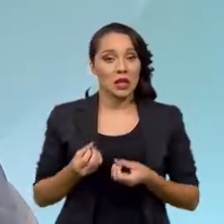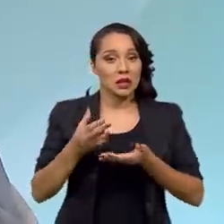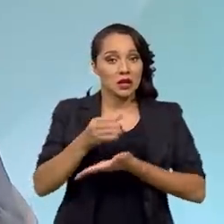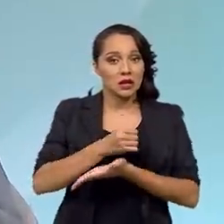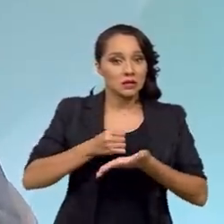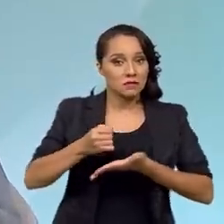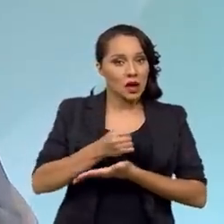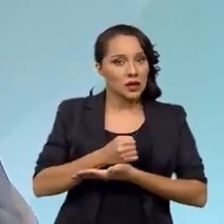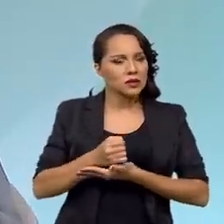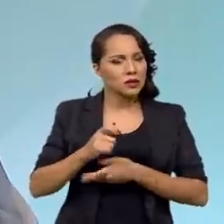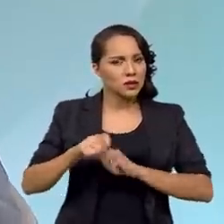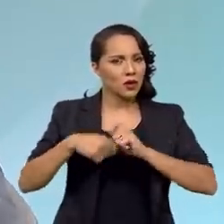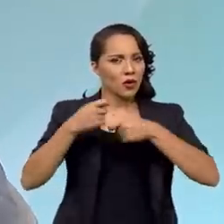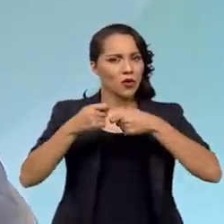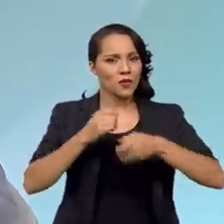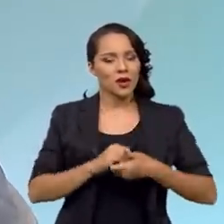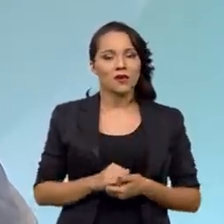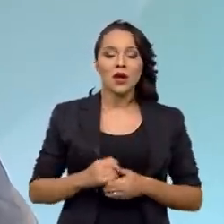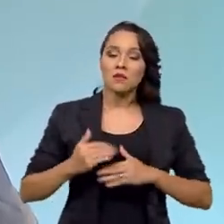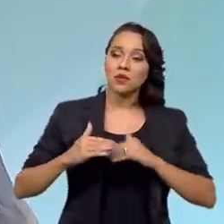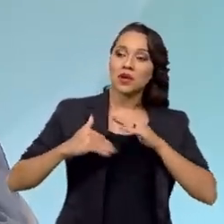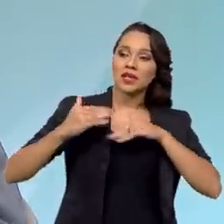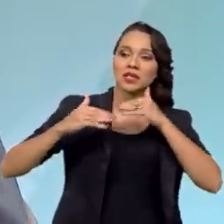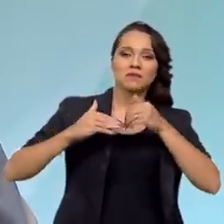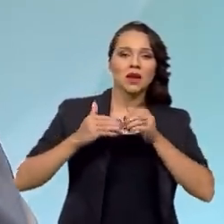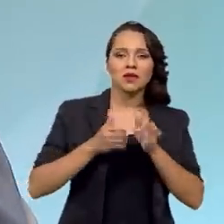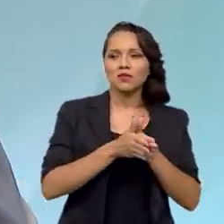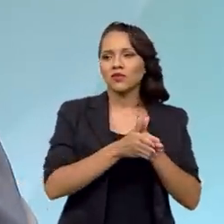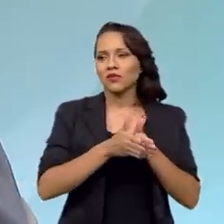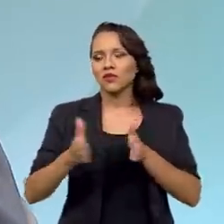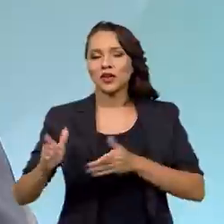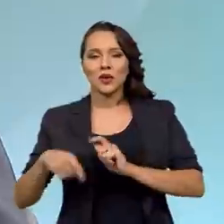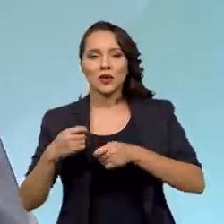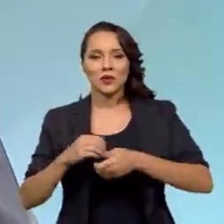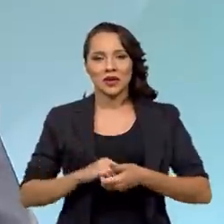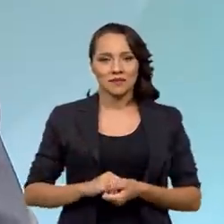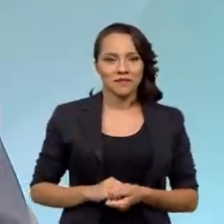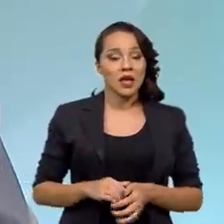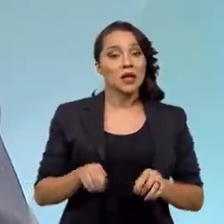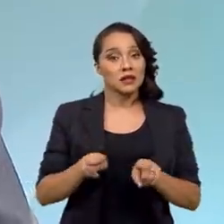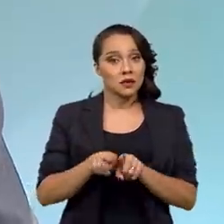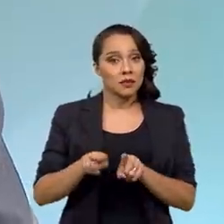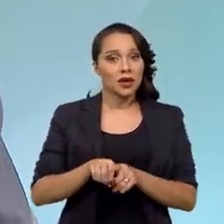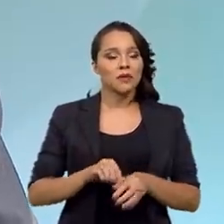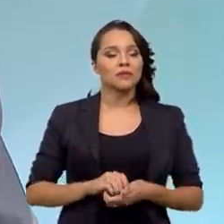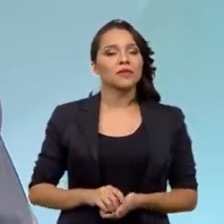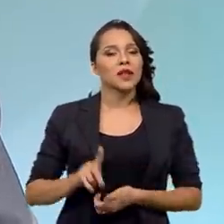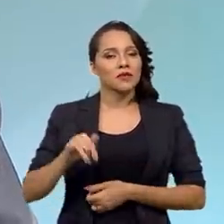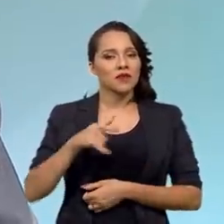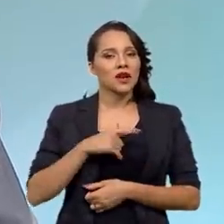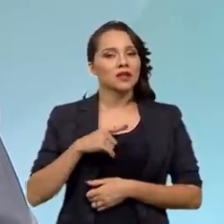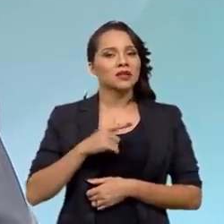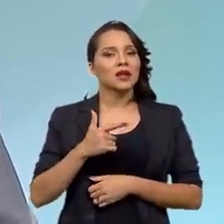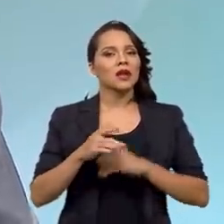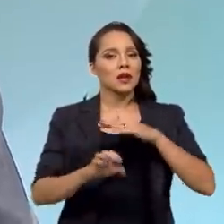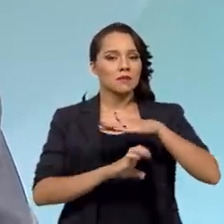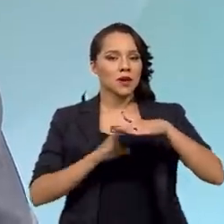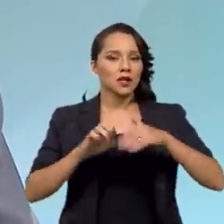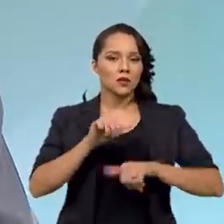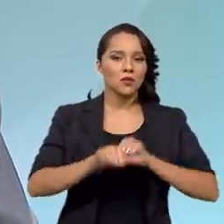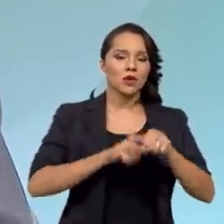bases microeconômicas para um crescimento de longo prazo na economia. Além disso, vamos privatizar